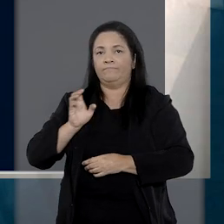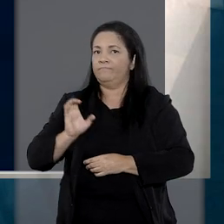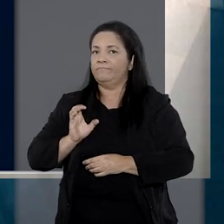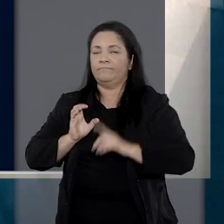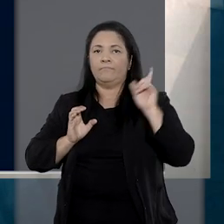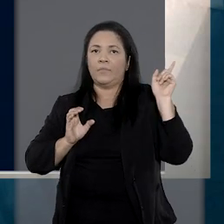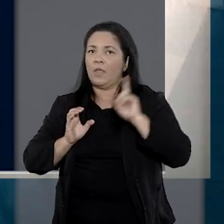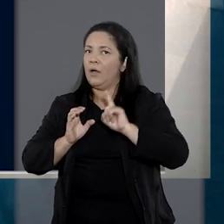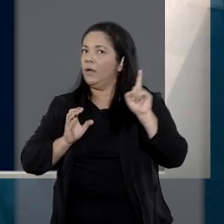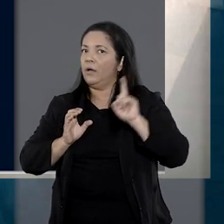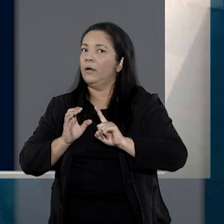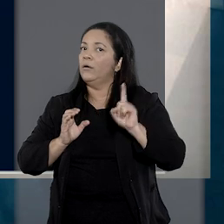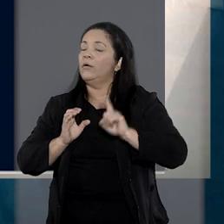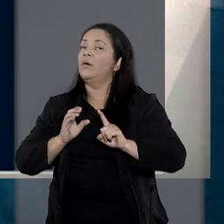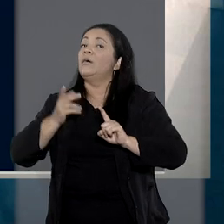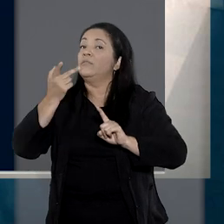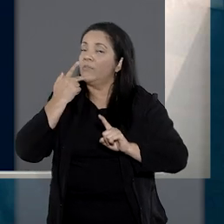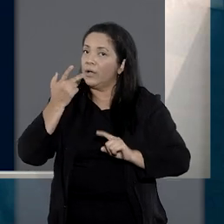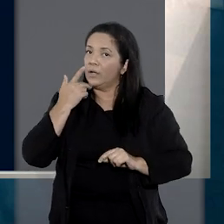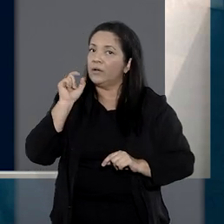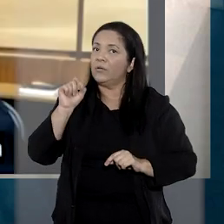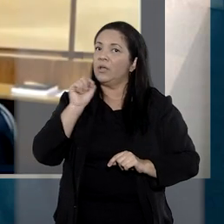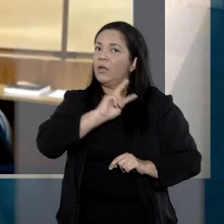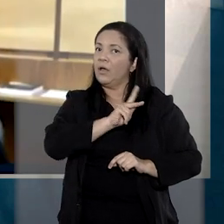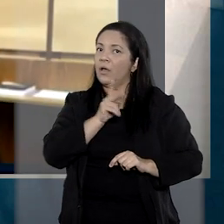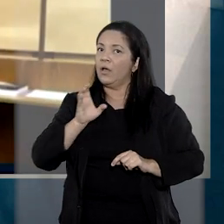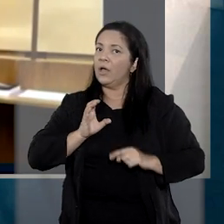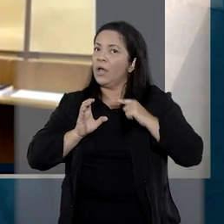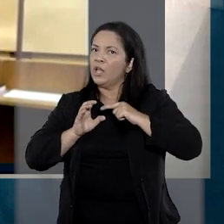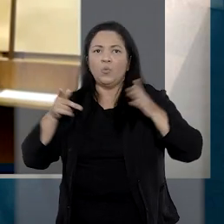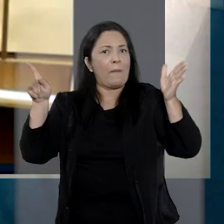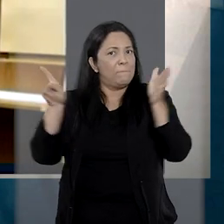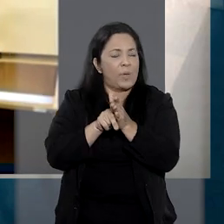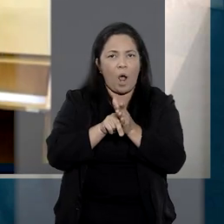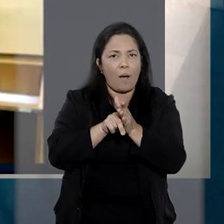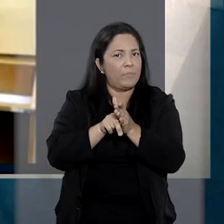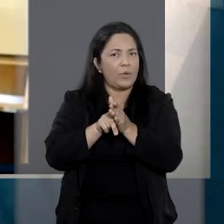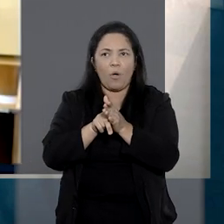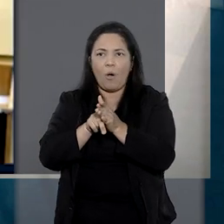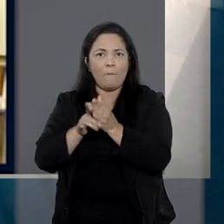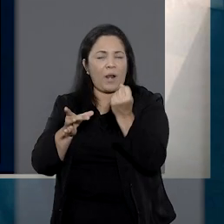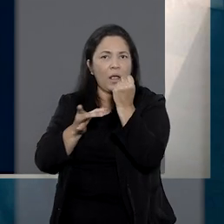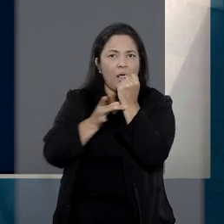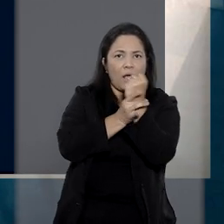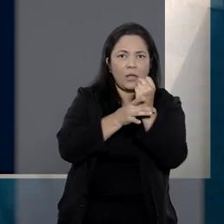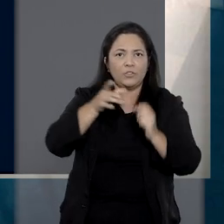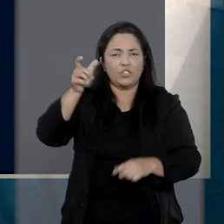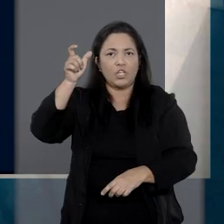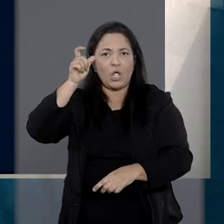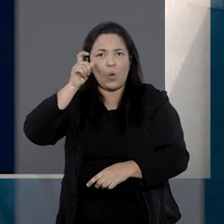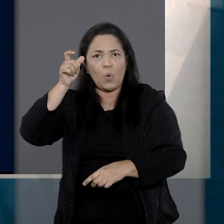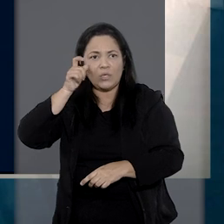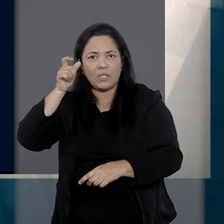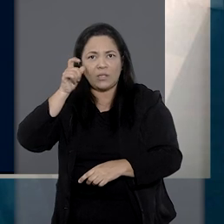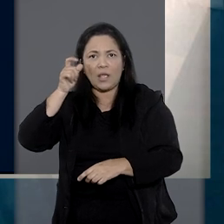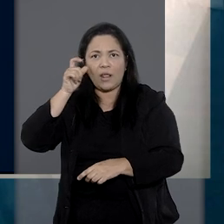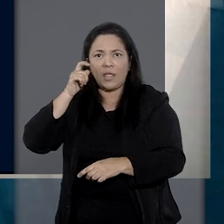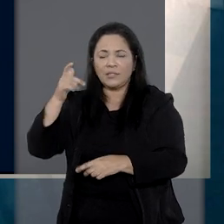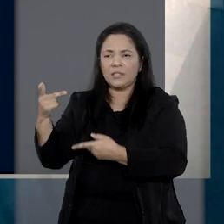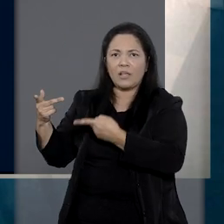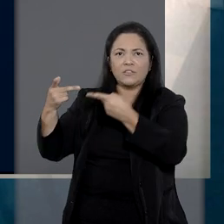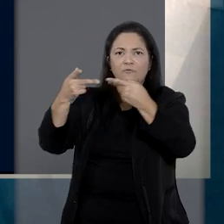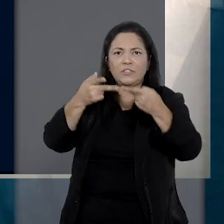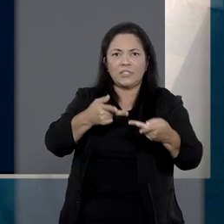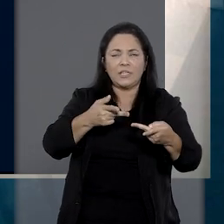e reafirmaram o entendimento de que o instrumento não é o meio adequado para a defesa de interesses relacionados à guarda de